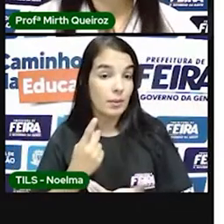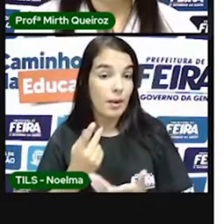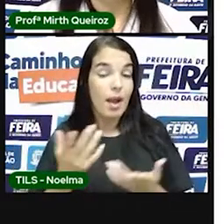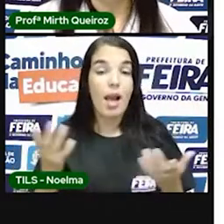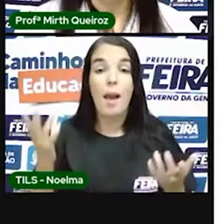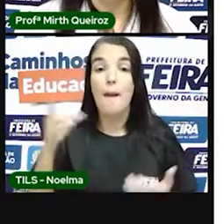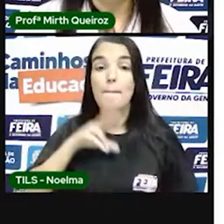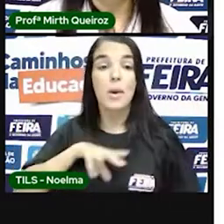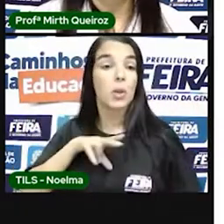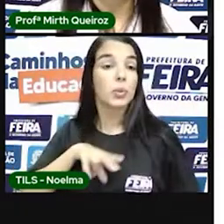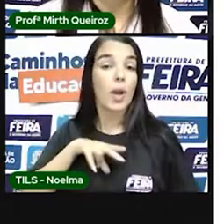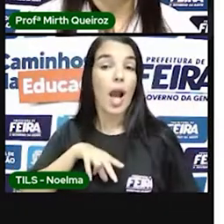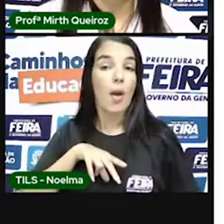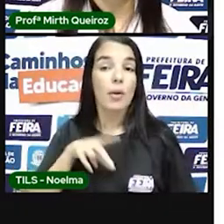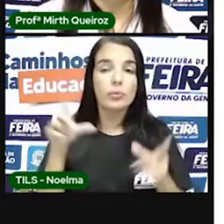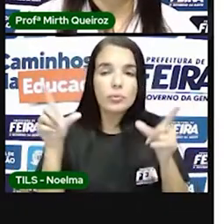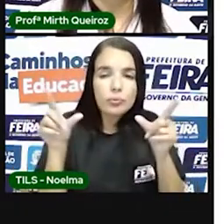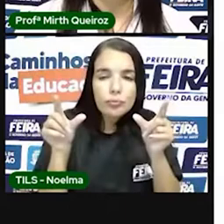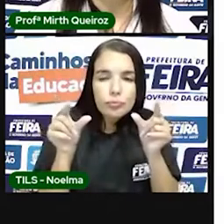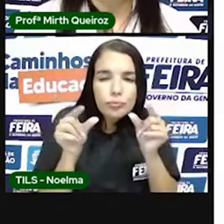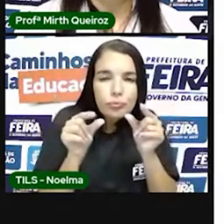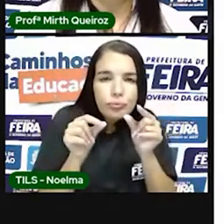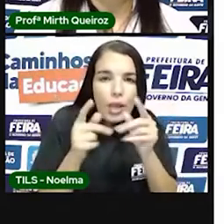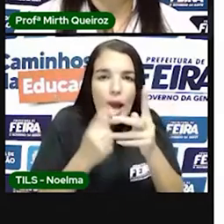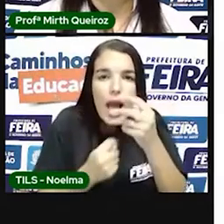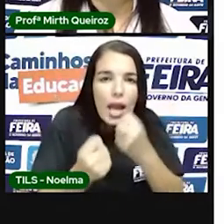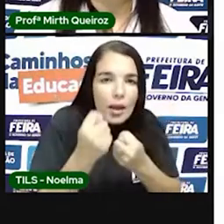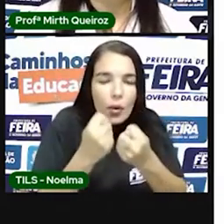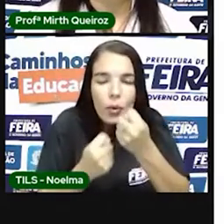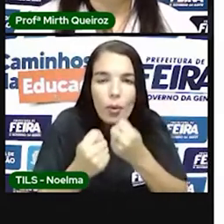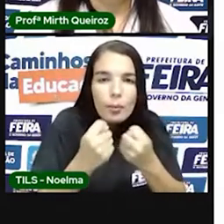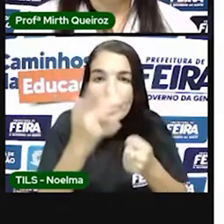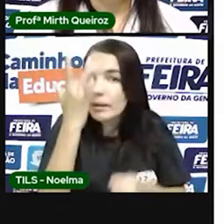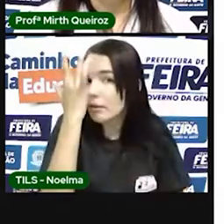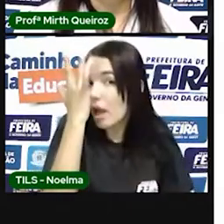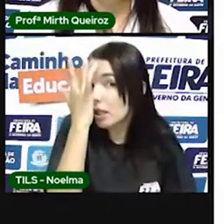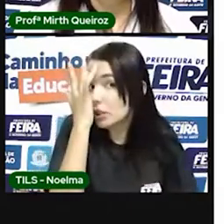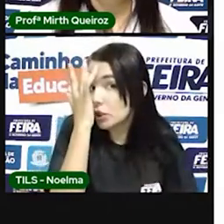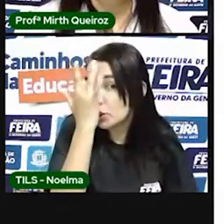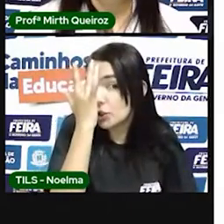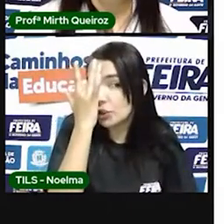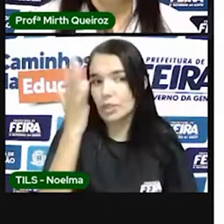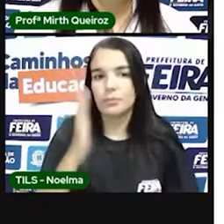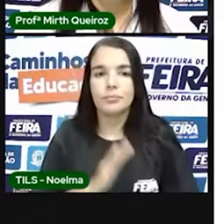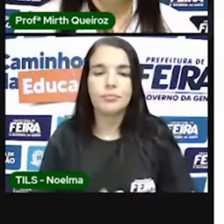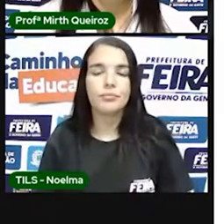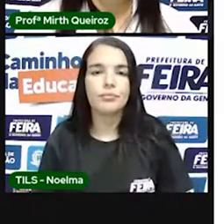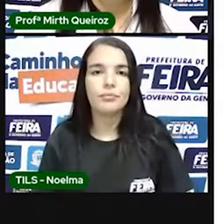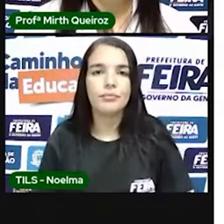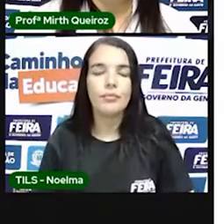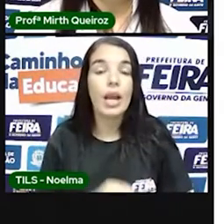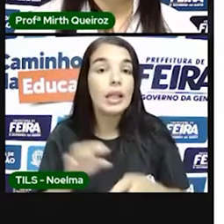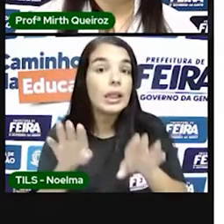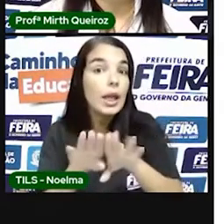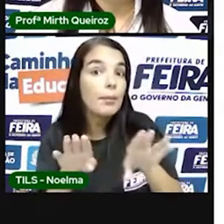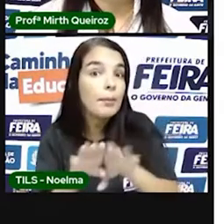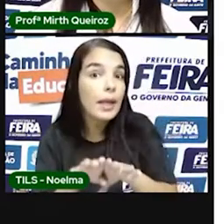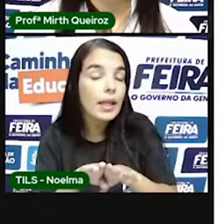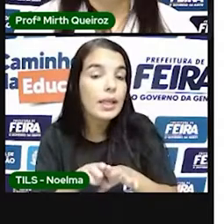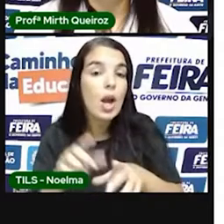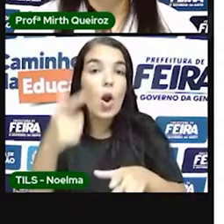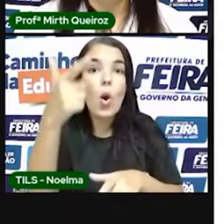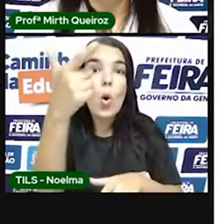E aí, eles tinham que buscar outras formas de lucrarem mais. Ameaças de invasões estrangeiras, de